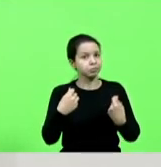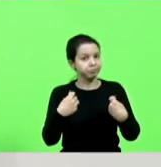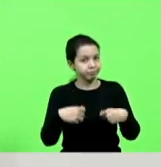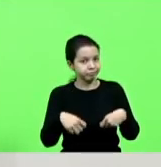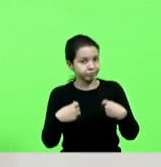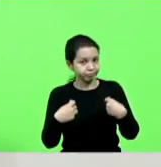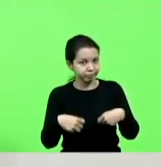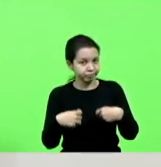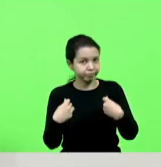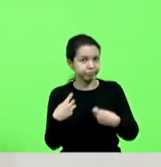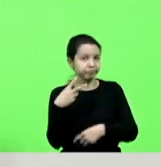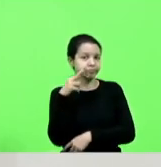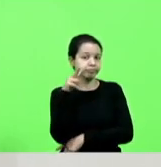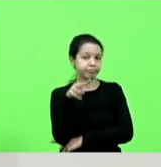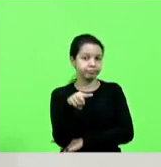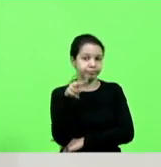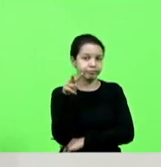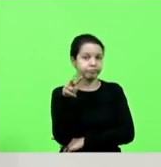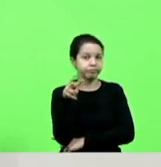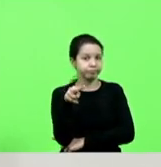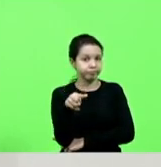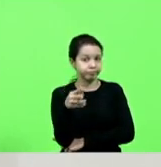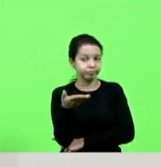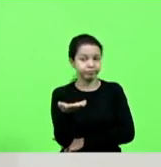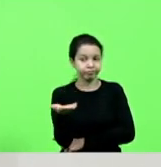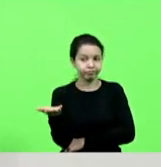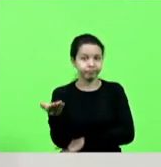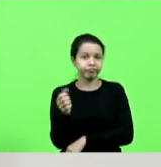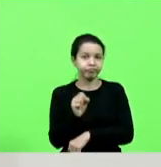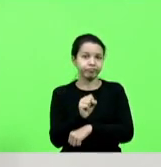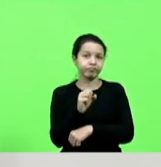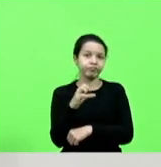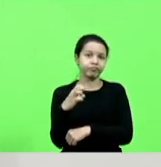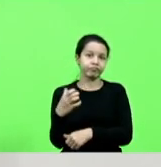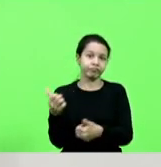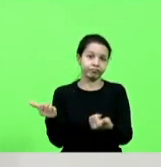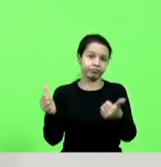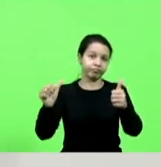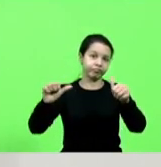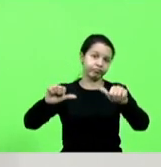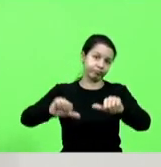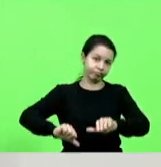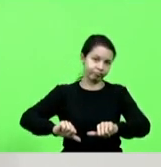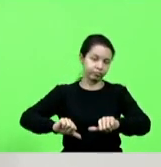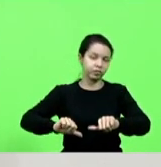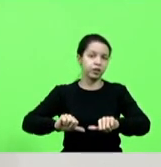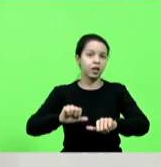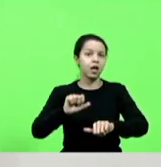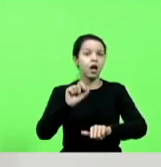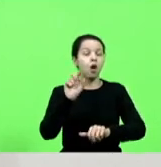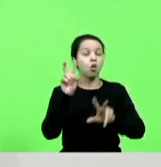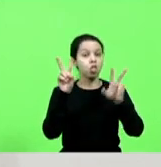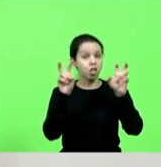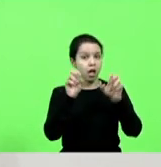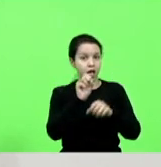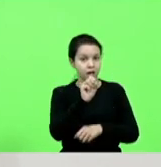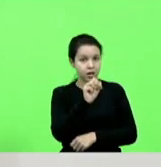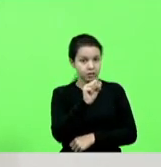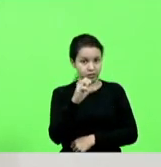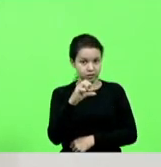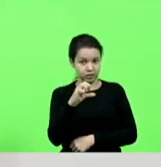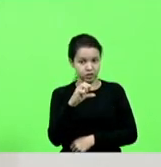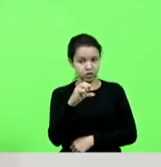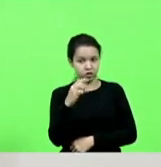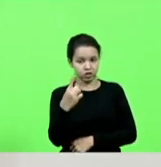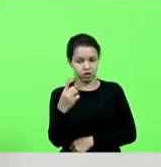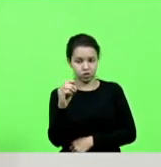com esse estado das SCs a questão da 108 é uma questão